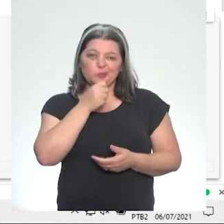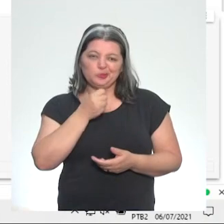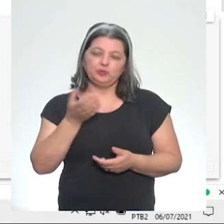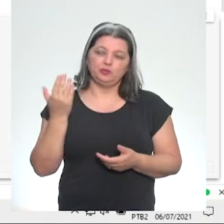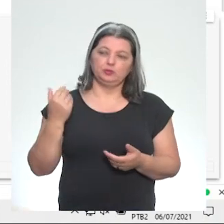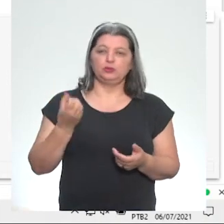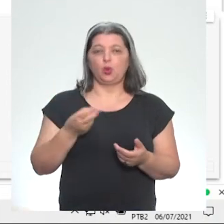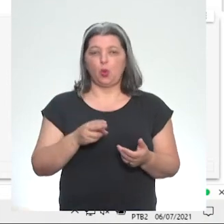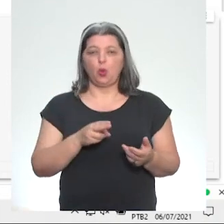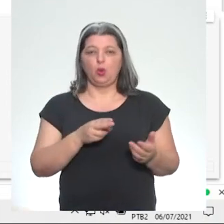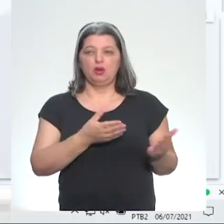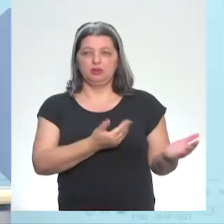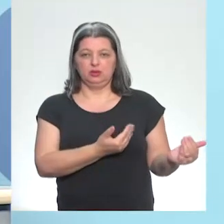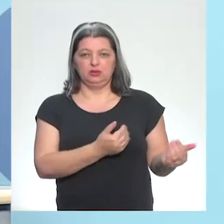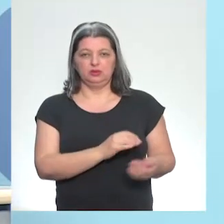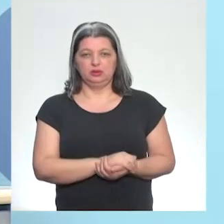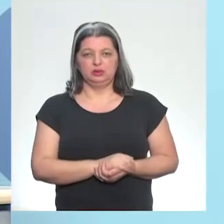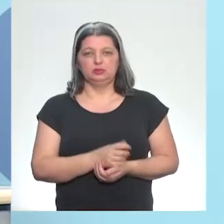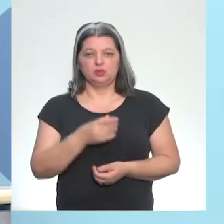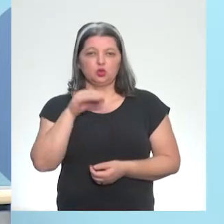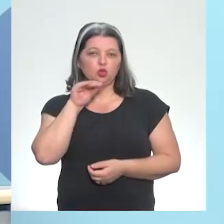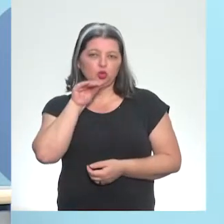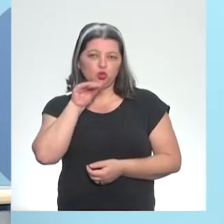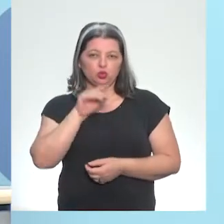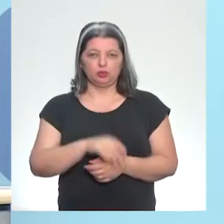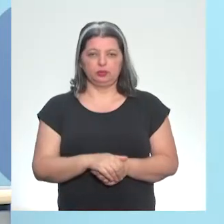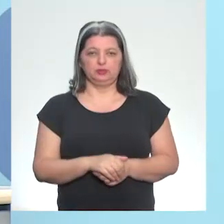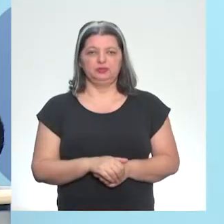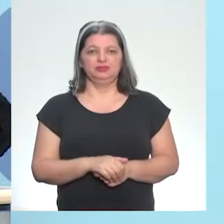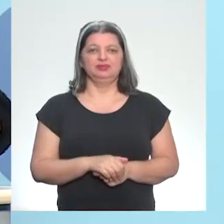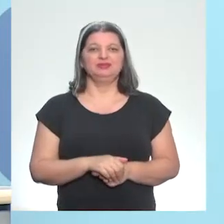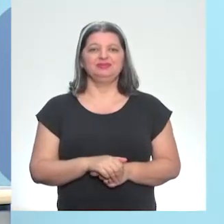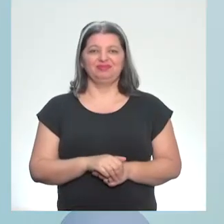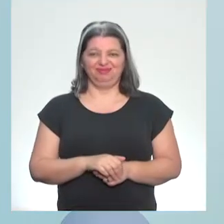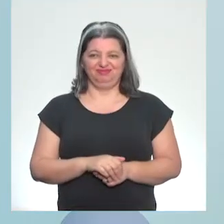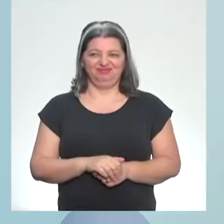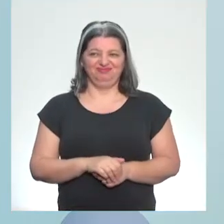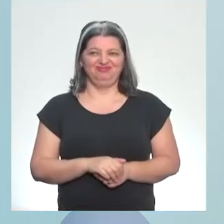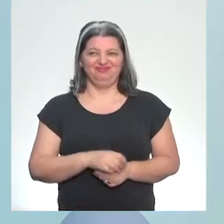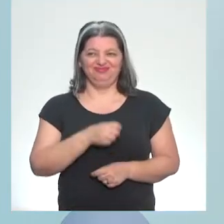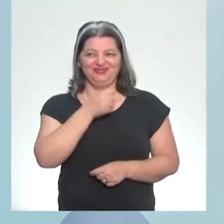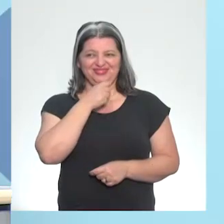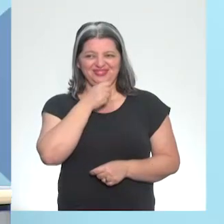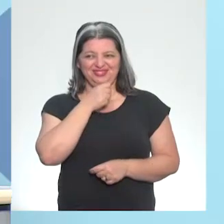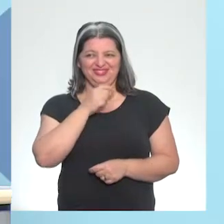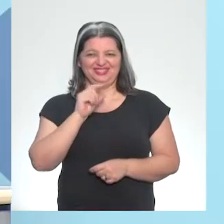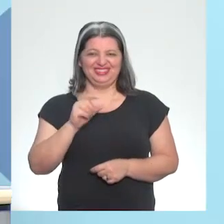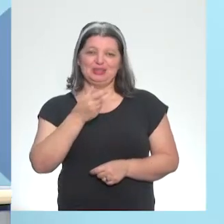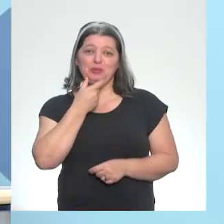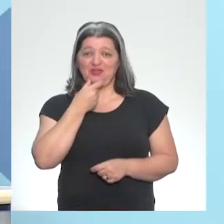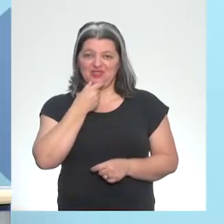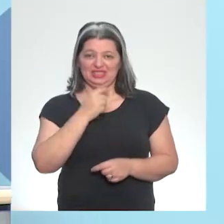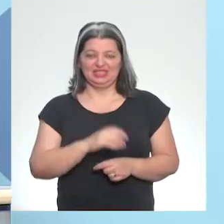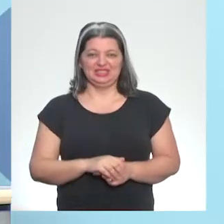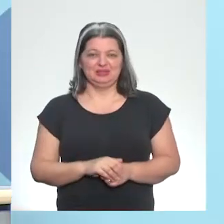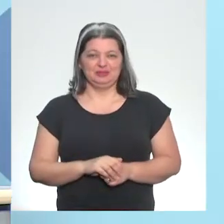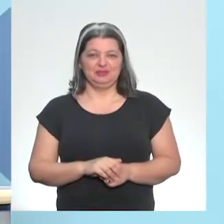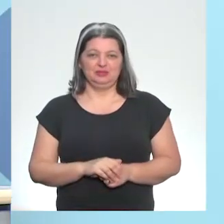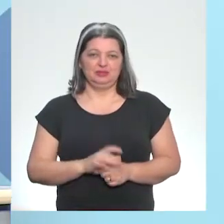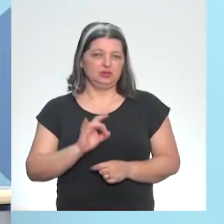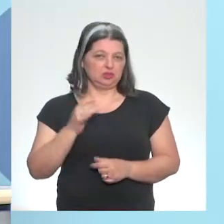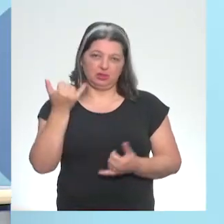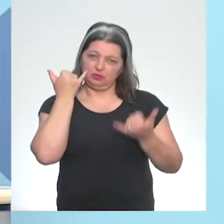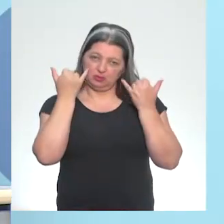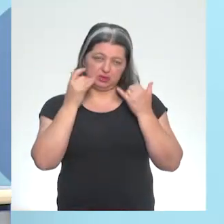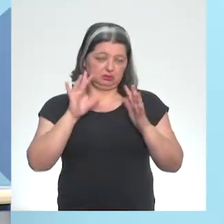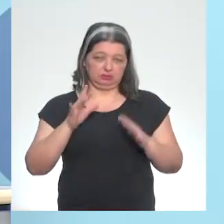E tem fazer esse bico? Tem que fazer. Tem que fazer o cringe. E aí... E aí eu tenho que saber. Eu só tenho uma informação só, que